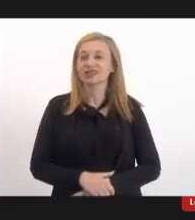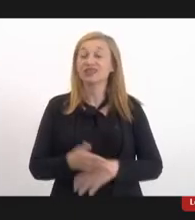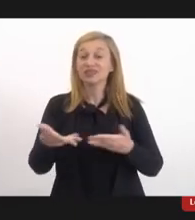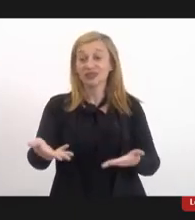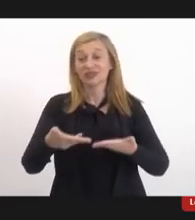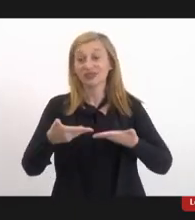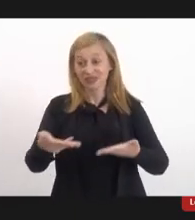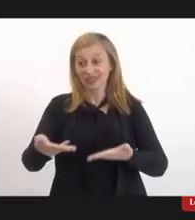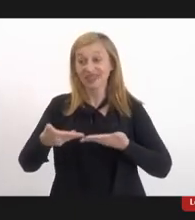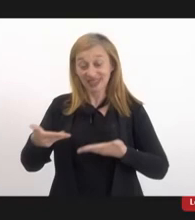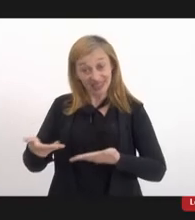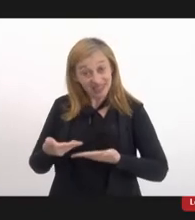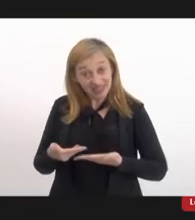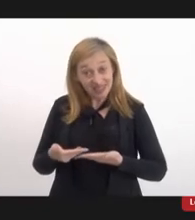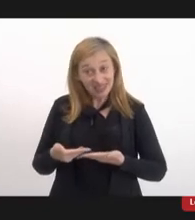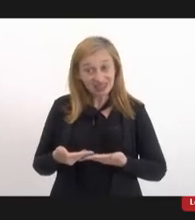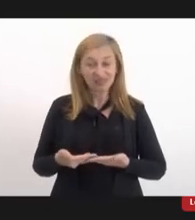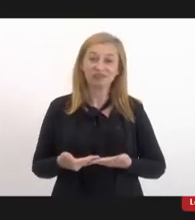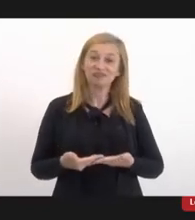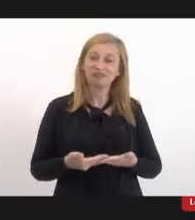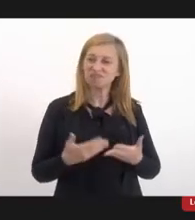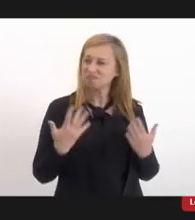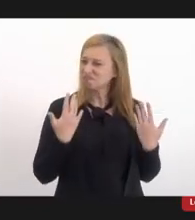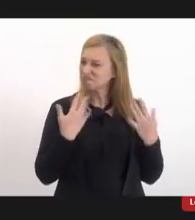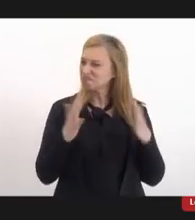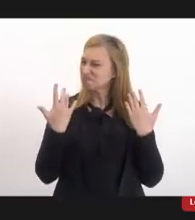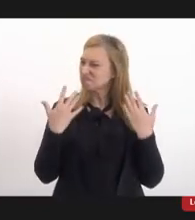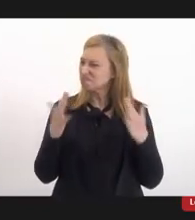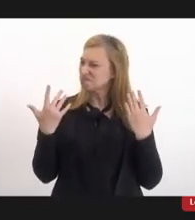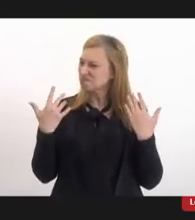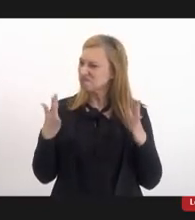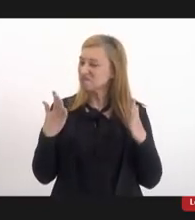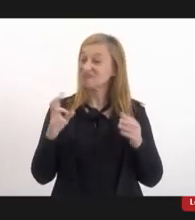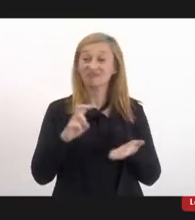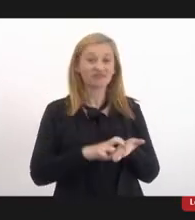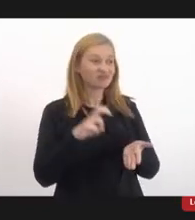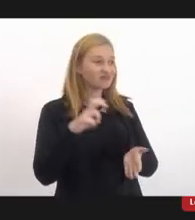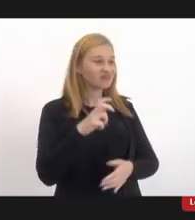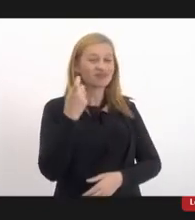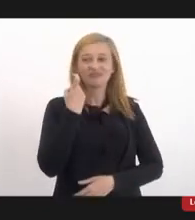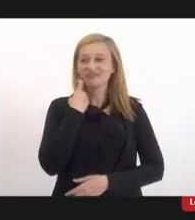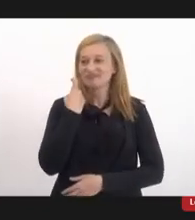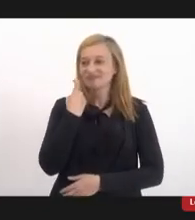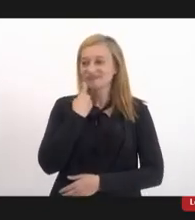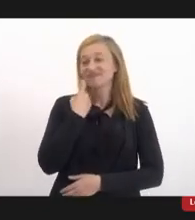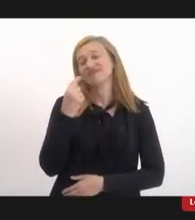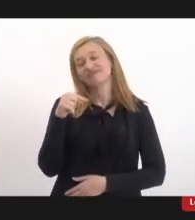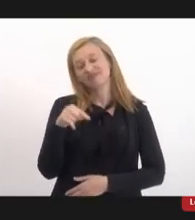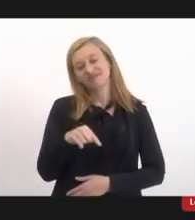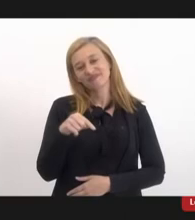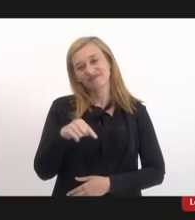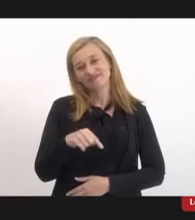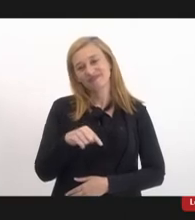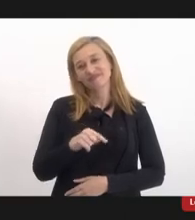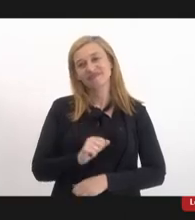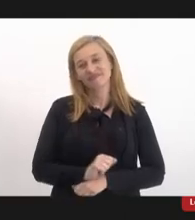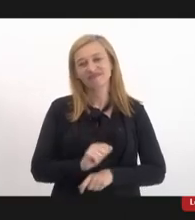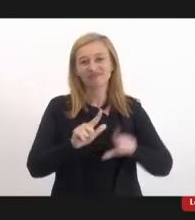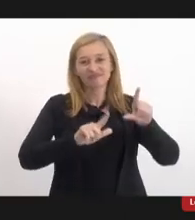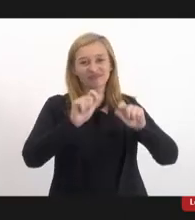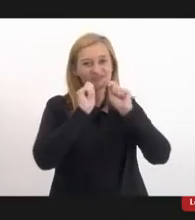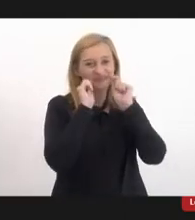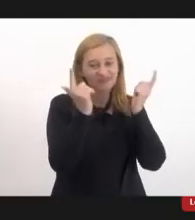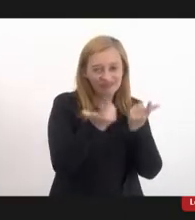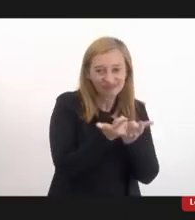convidadas, né, que abrilhantaram essa manhã de sexta-feira aqui na TV